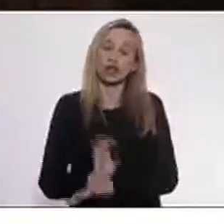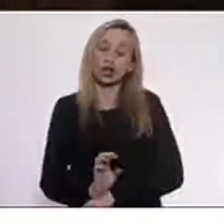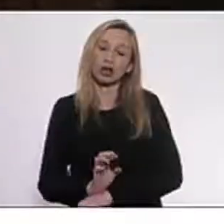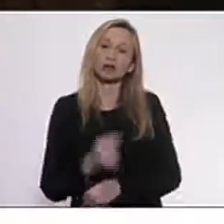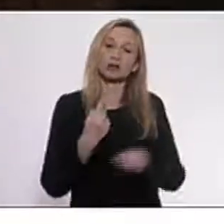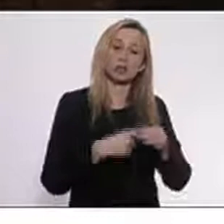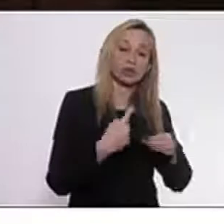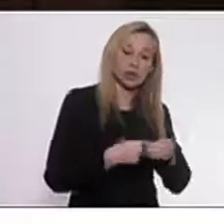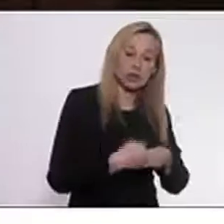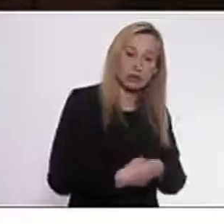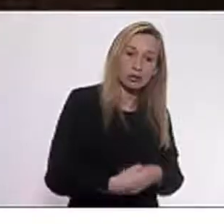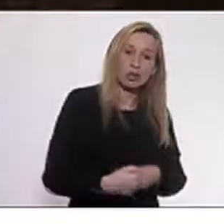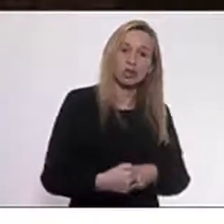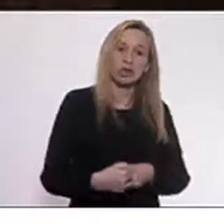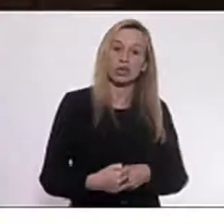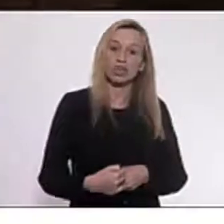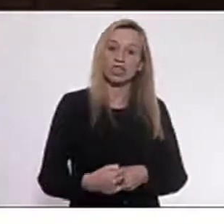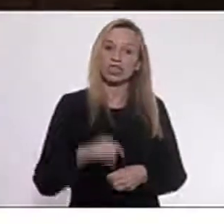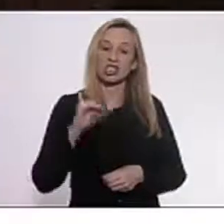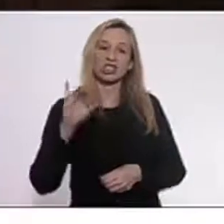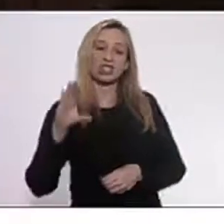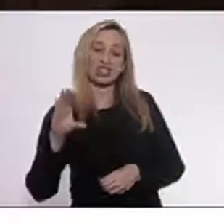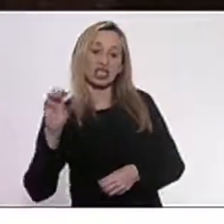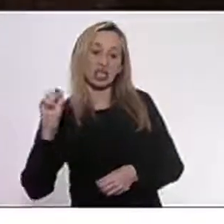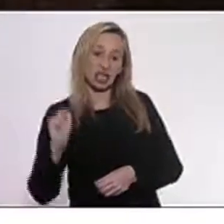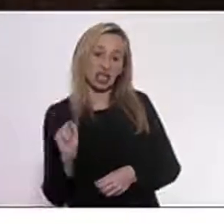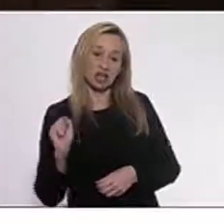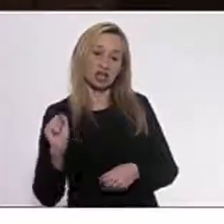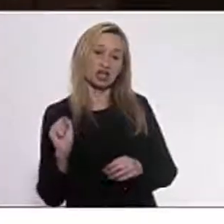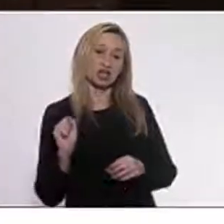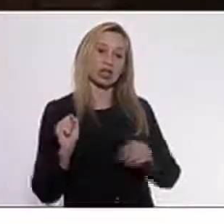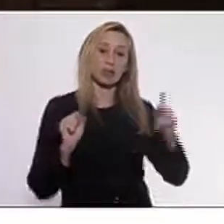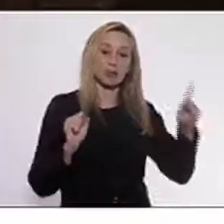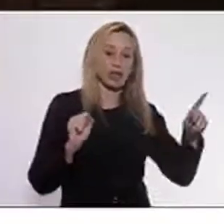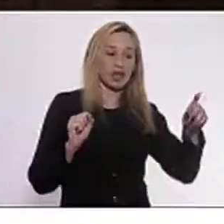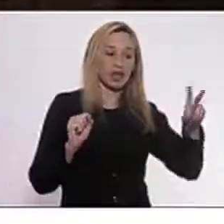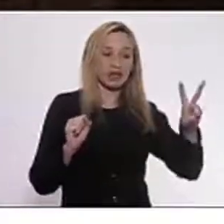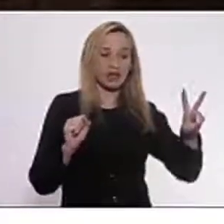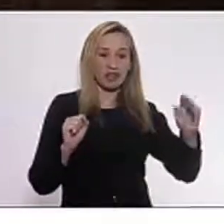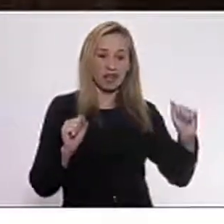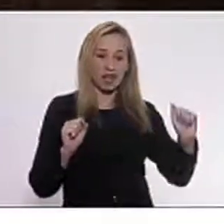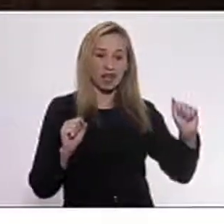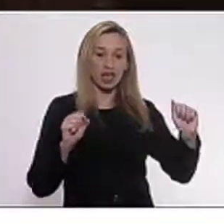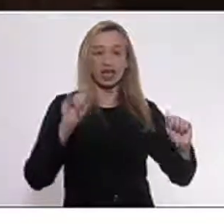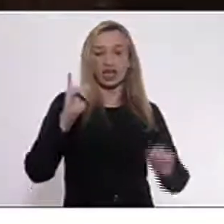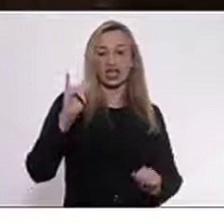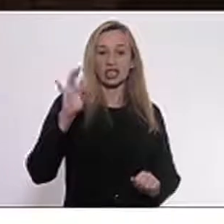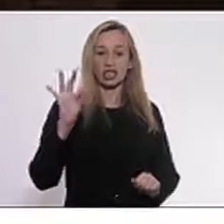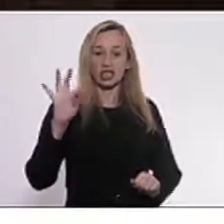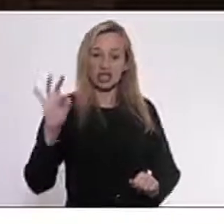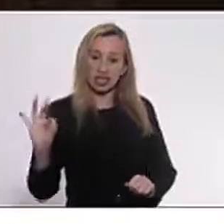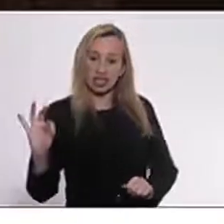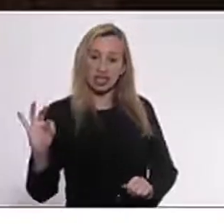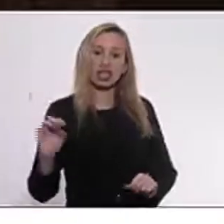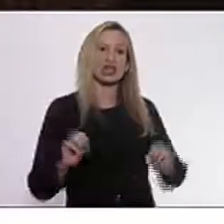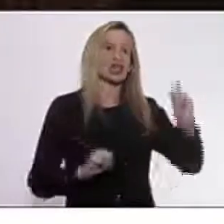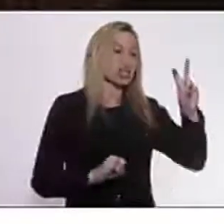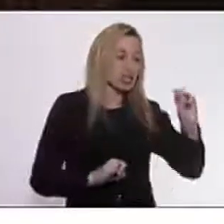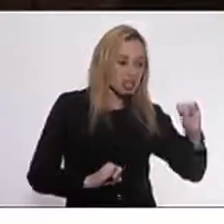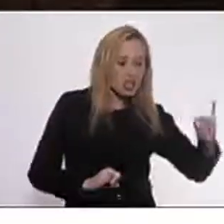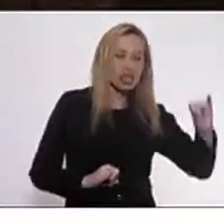municipais, isto é, ICM, IPVA, ITD, ISS,